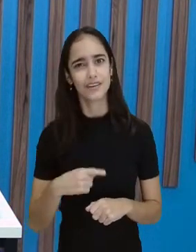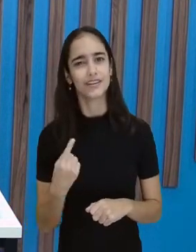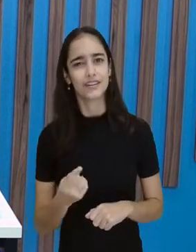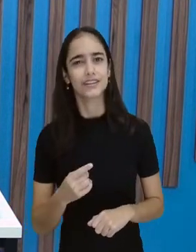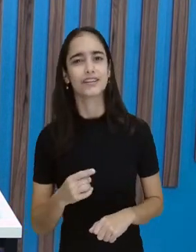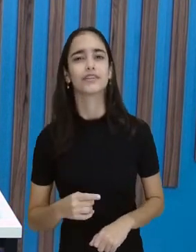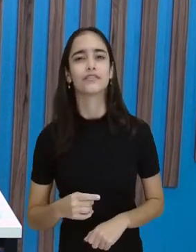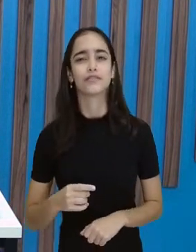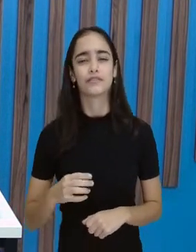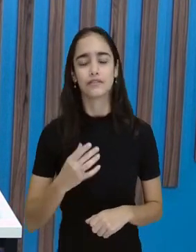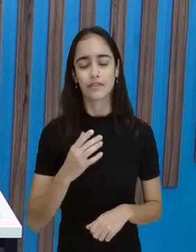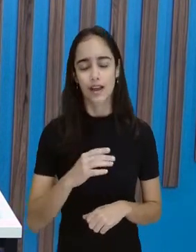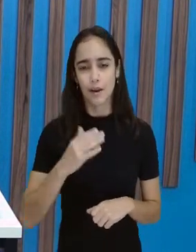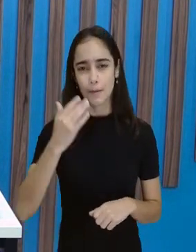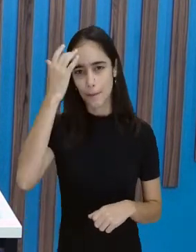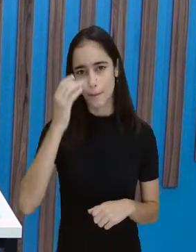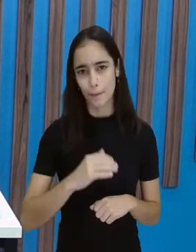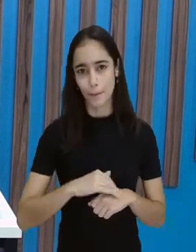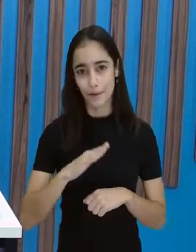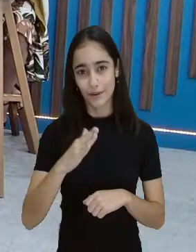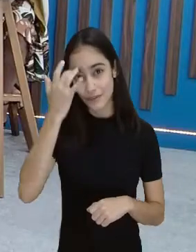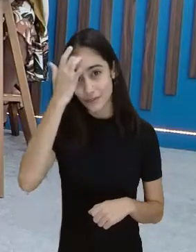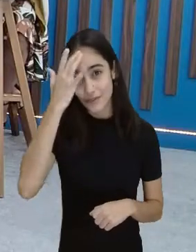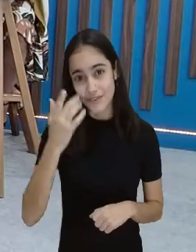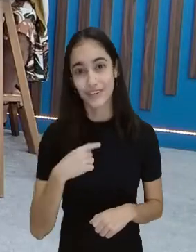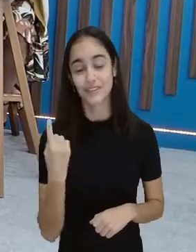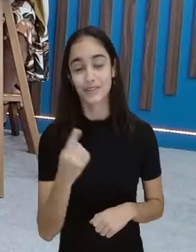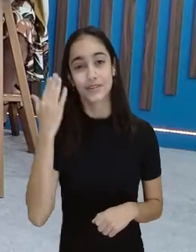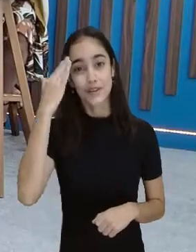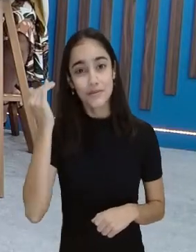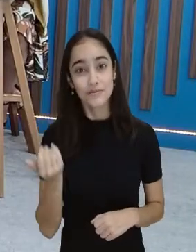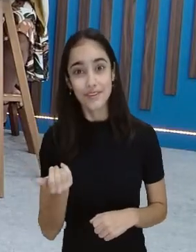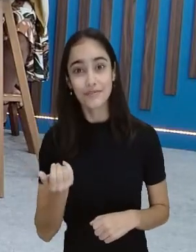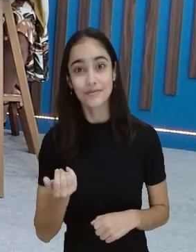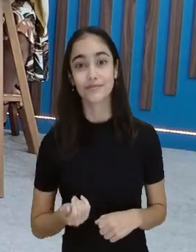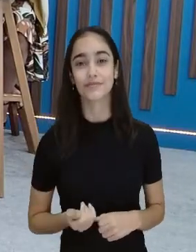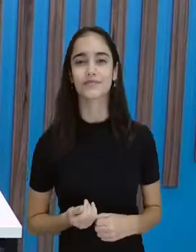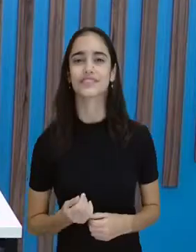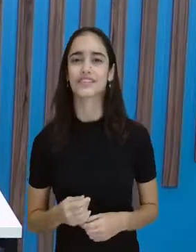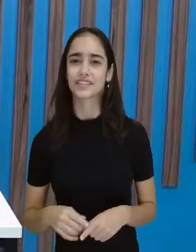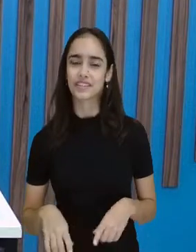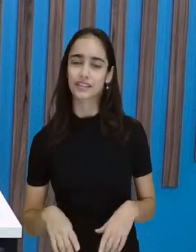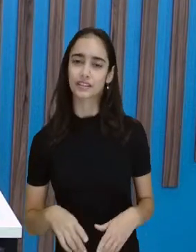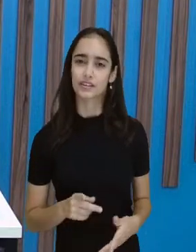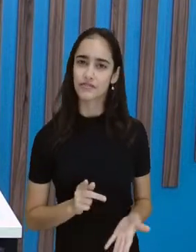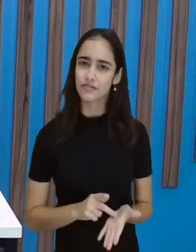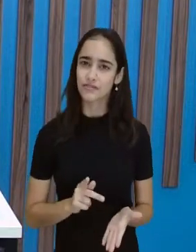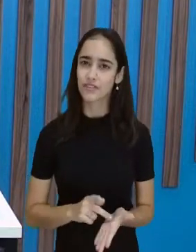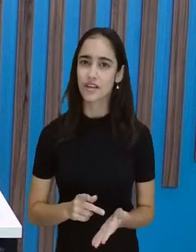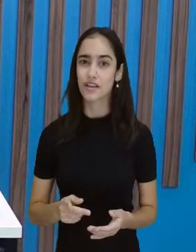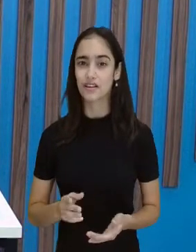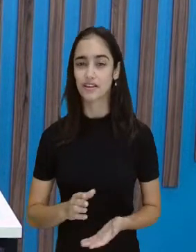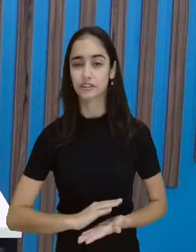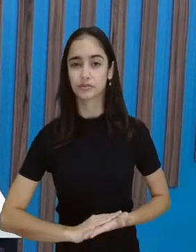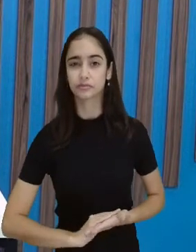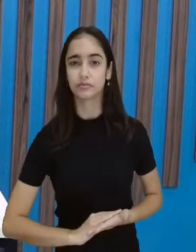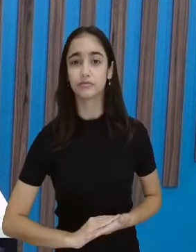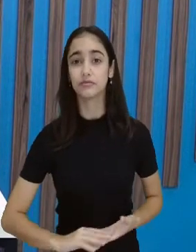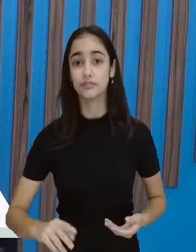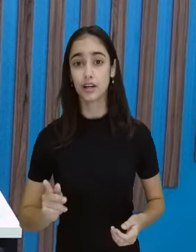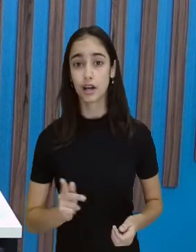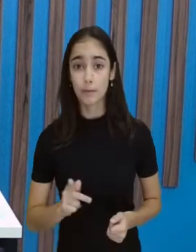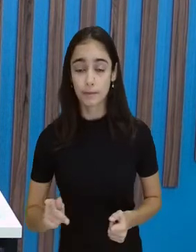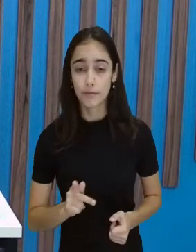Cátia? Isso mesmo. Economiza, não é? Economiza din-din. Economiza. Olha aí, a professora Cátia é muito esperta. Economiza.